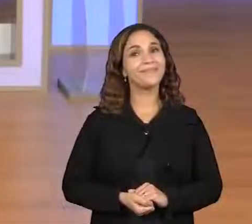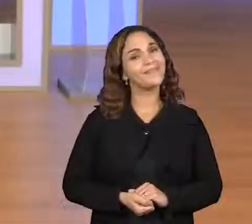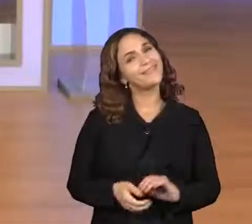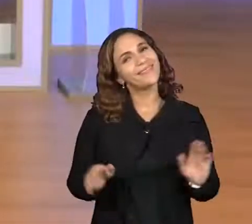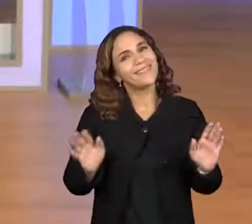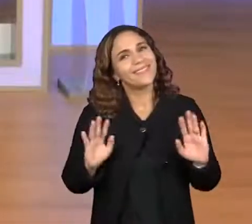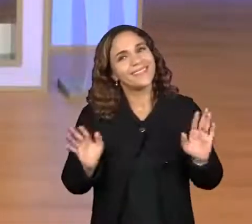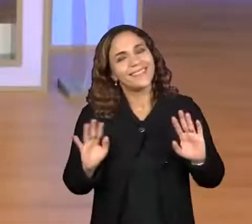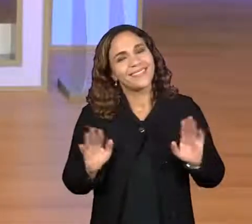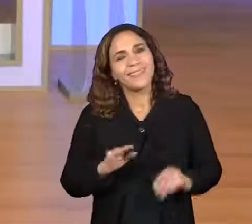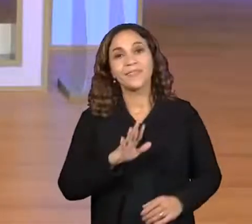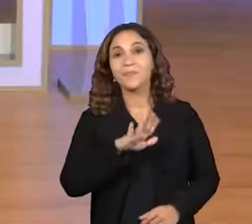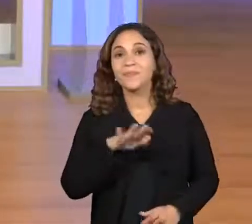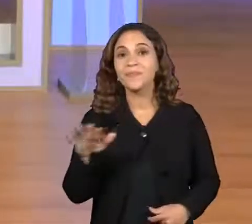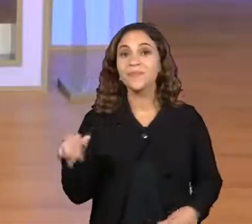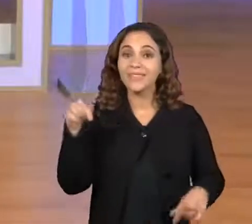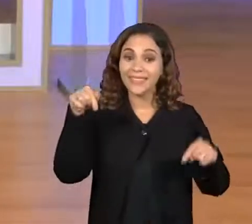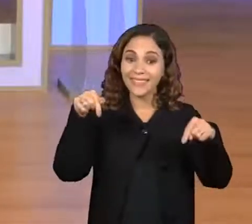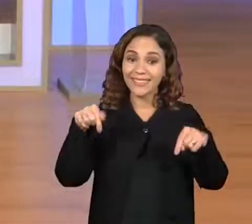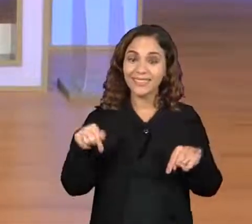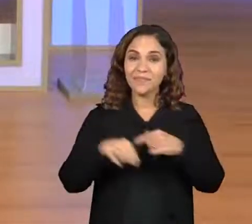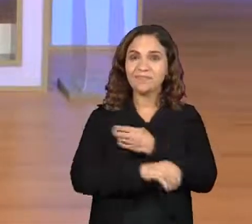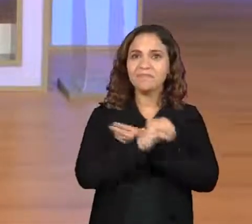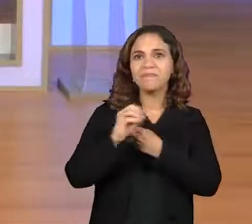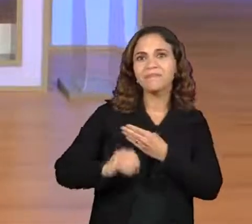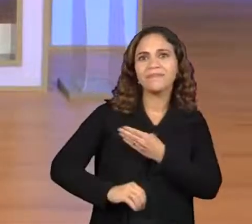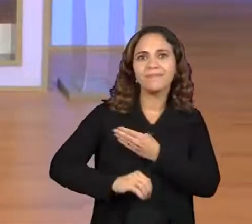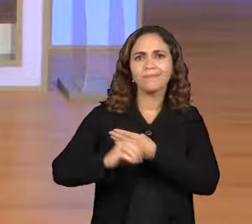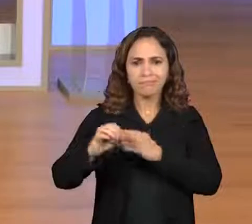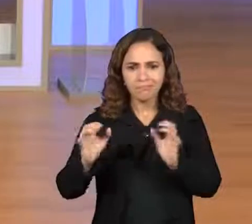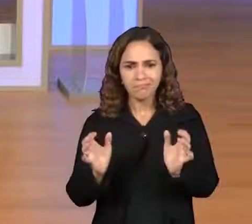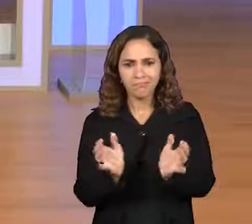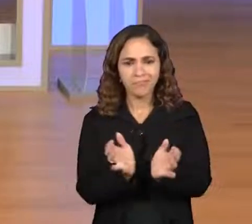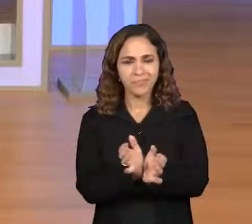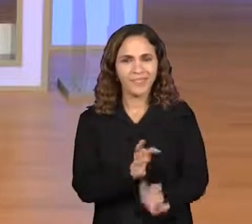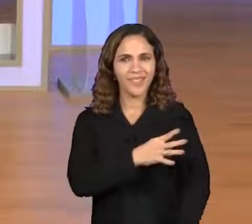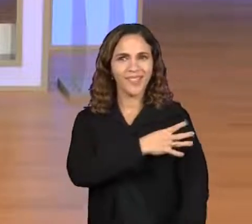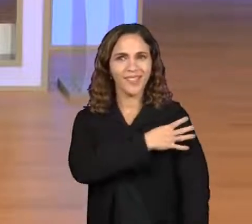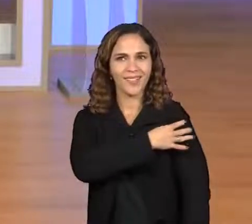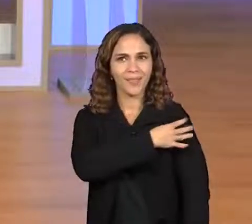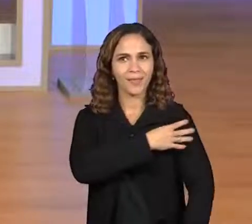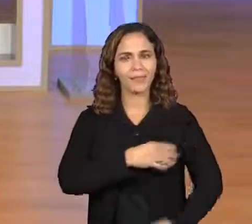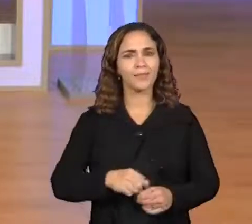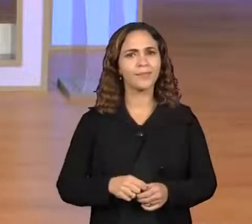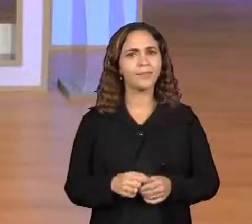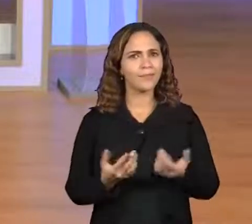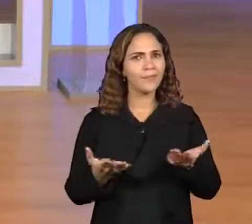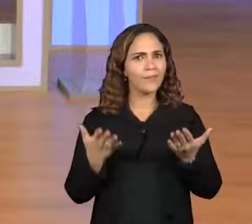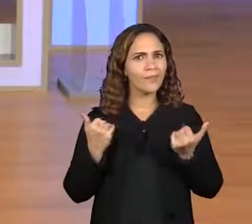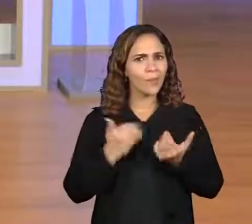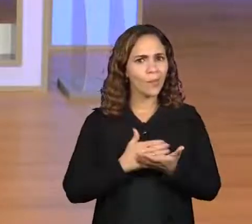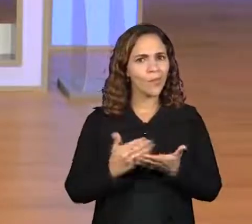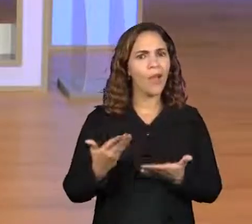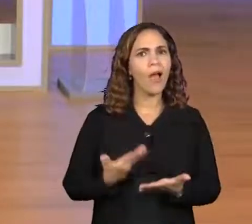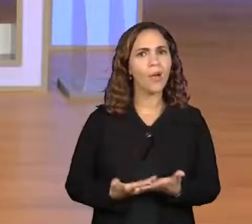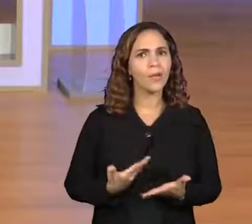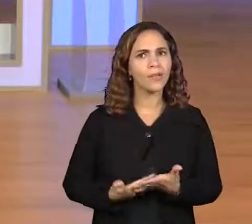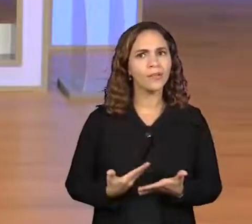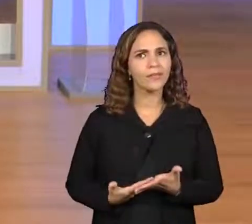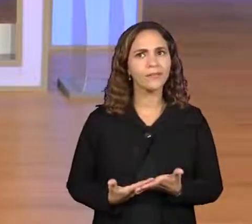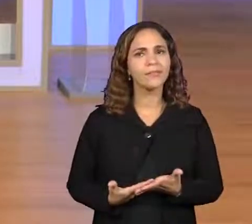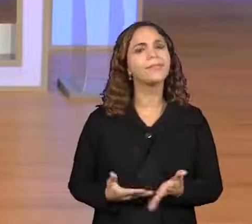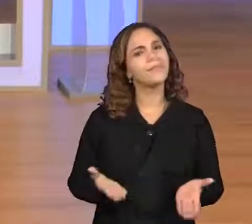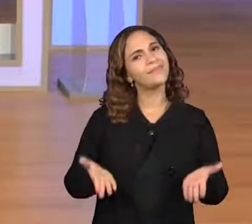Olá, galerinha, aqui do Centro de Mídia do quarto ano. Vamos começar uma super aula e eu quero que você